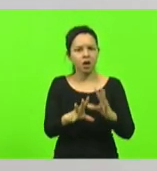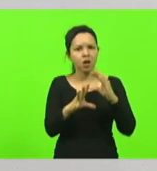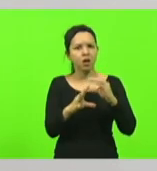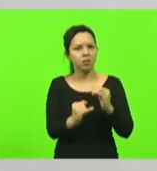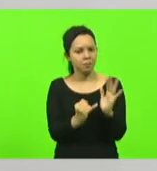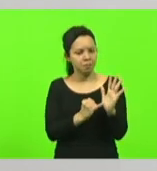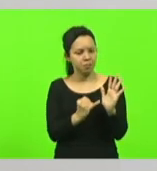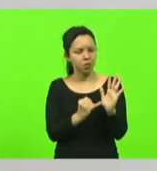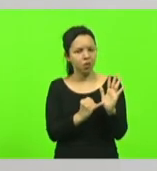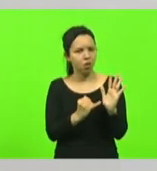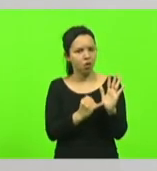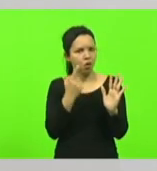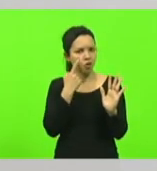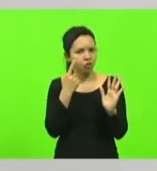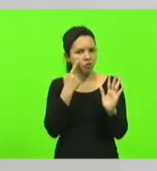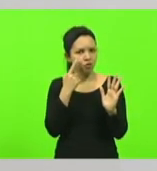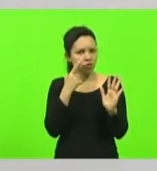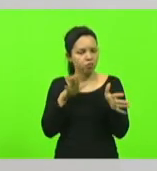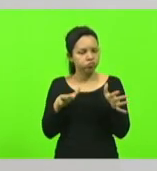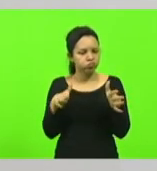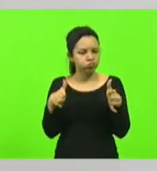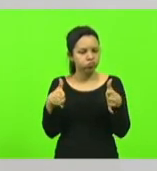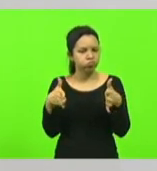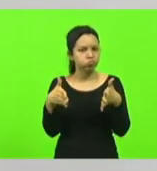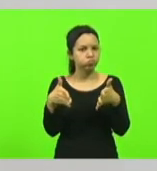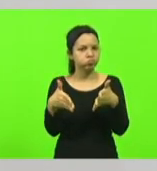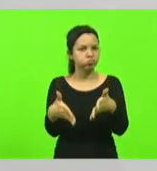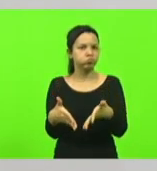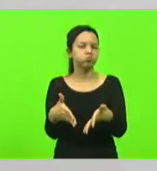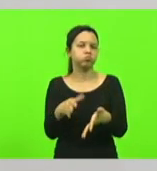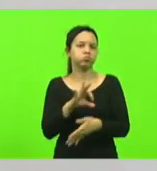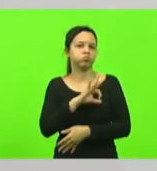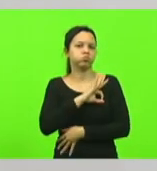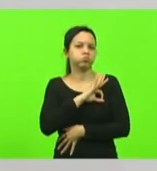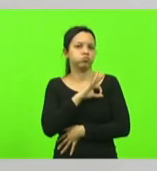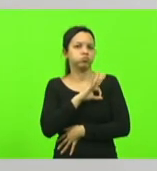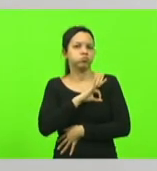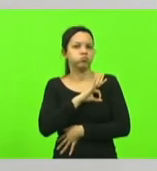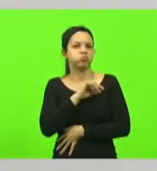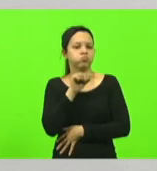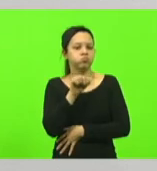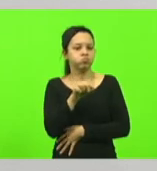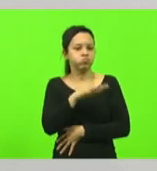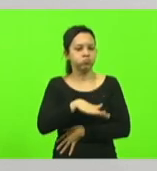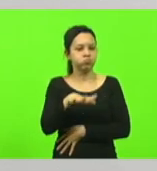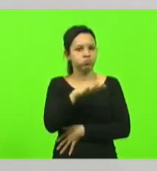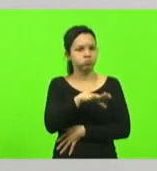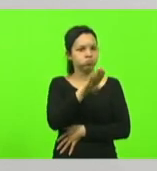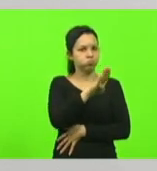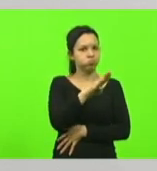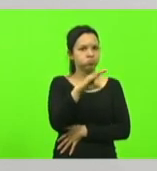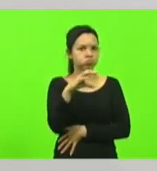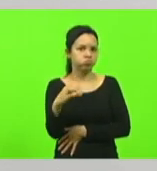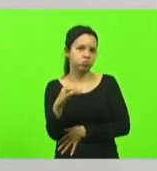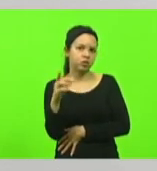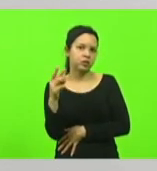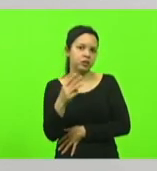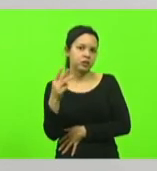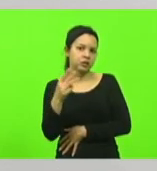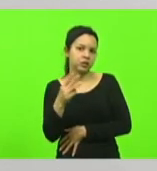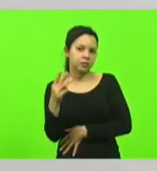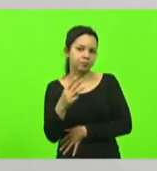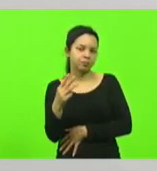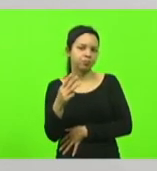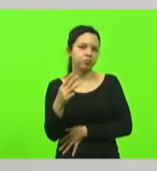afunilando, se acotovelando polícia em Balneário Camboriú, na região do terceiro batalhão de Itajaí, se